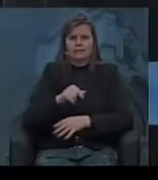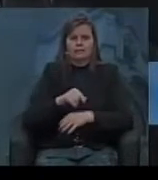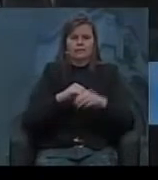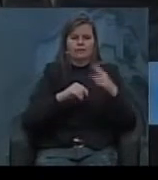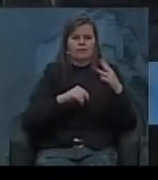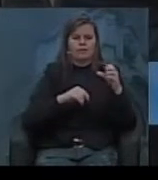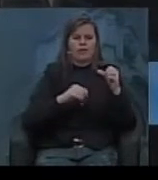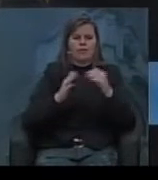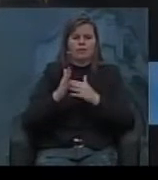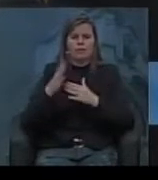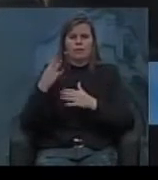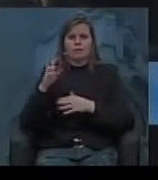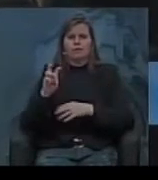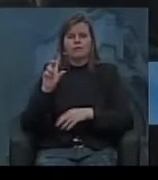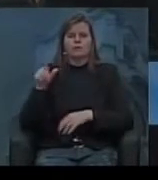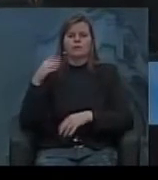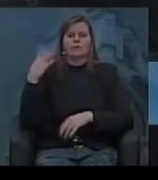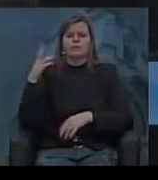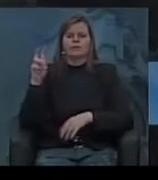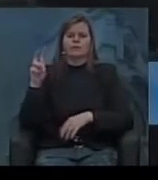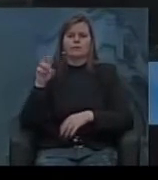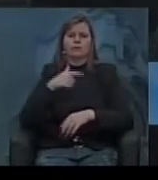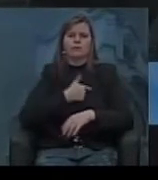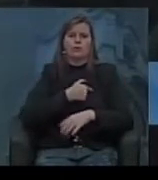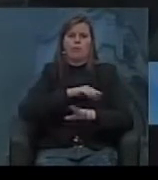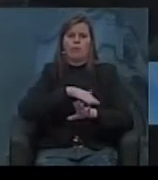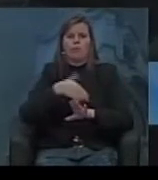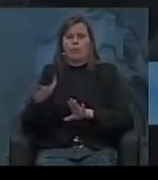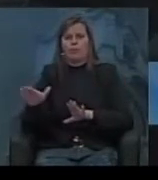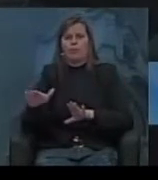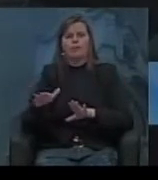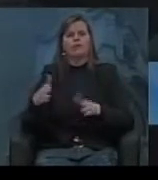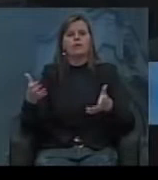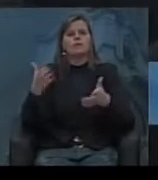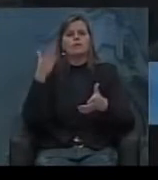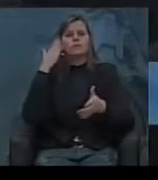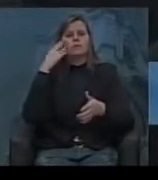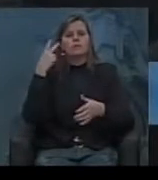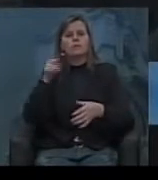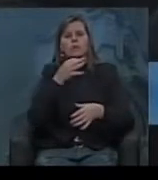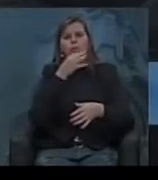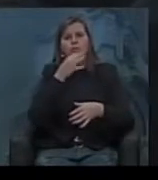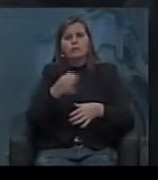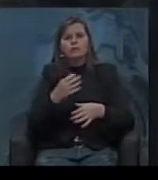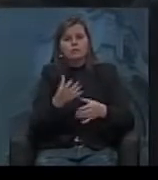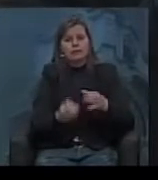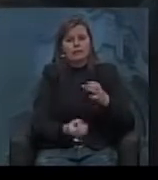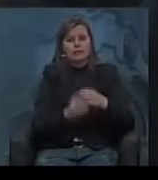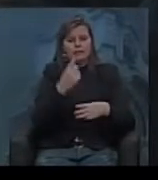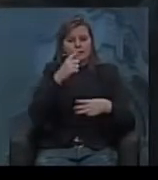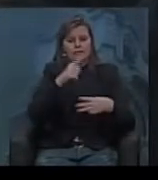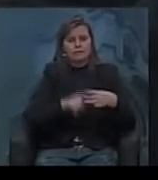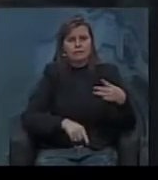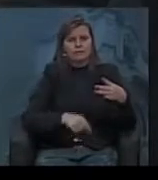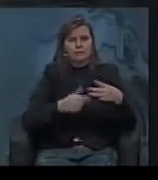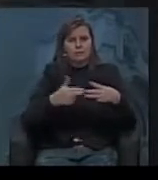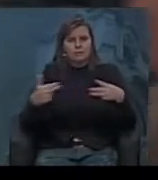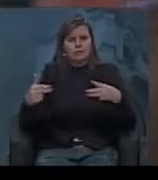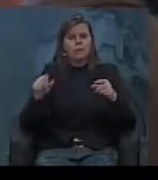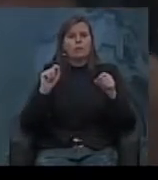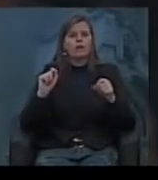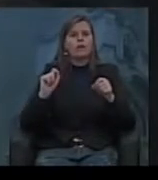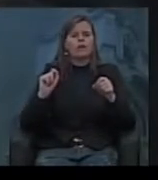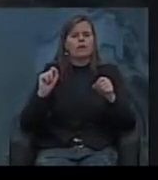1943. Em 1945, Getúlio cai. Eu queria ver a visão do professor sobre a vinculação entre a criação desses institutos, as